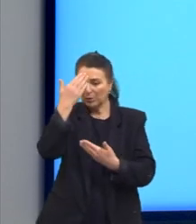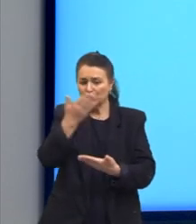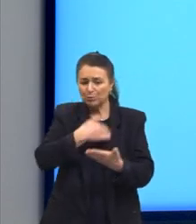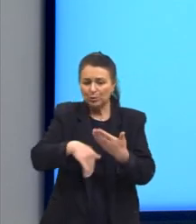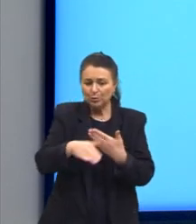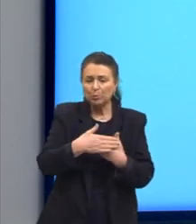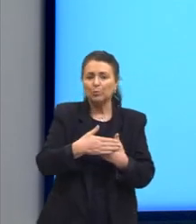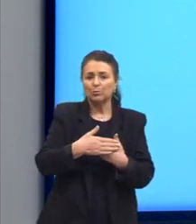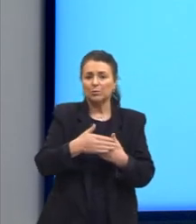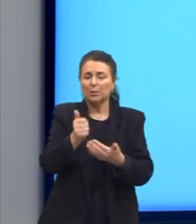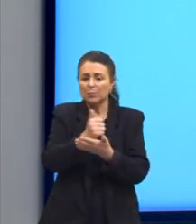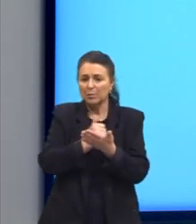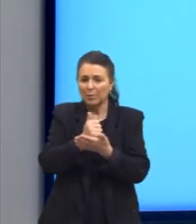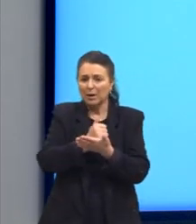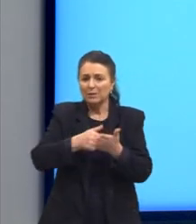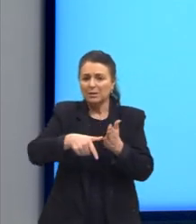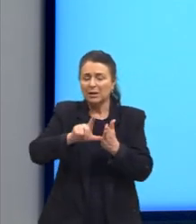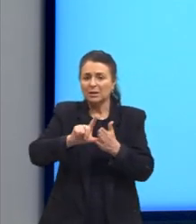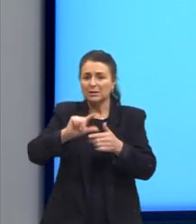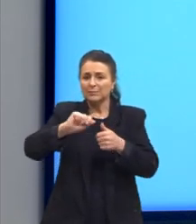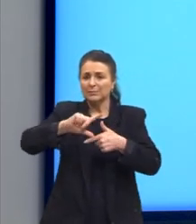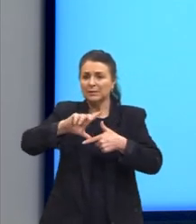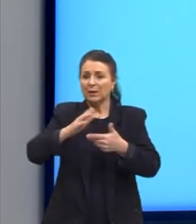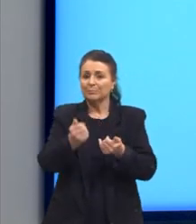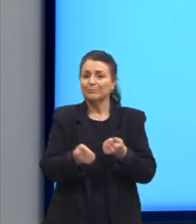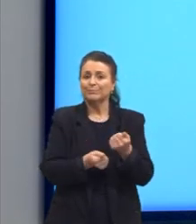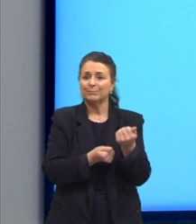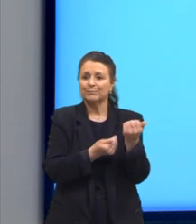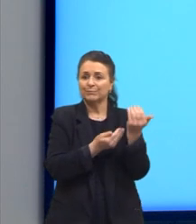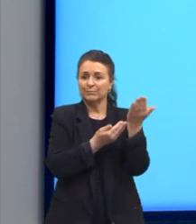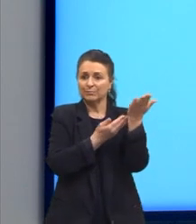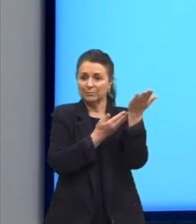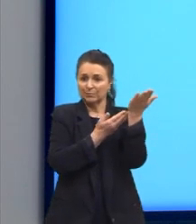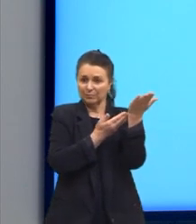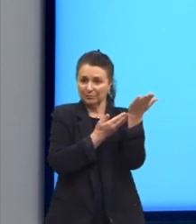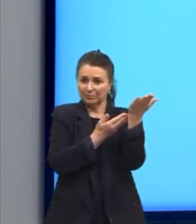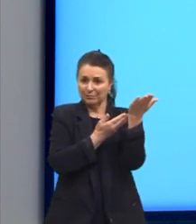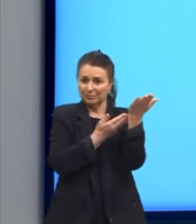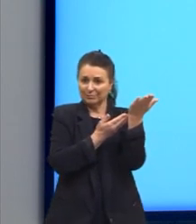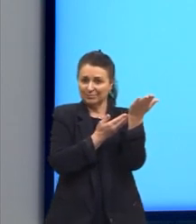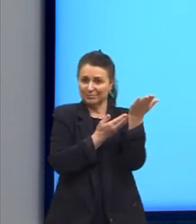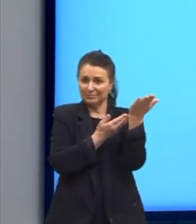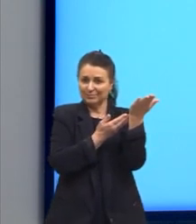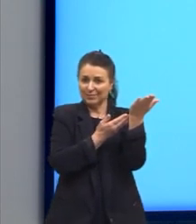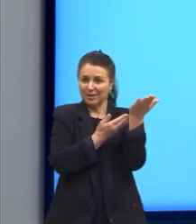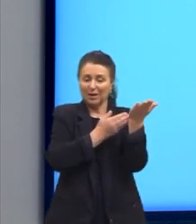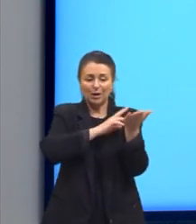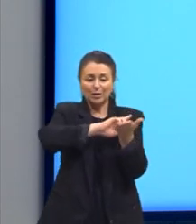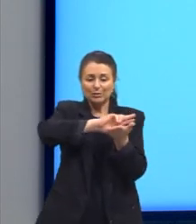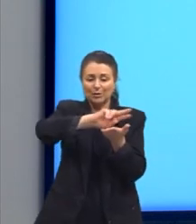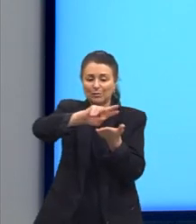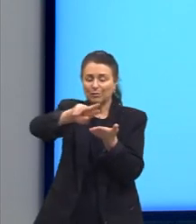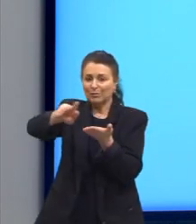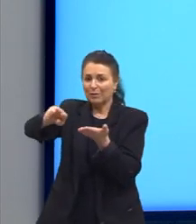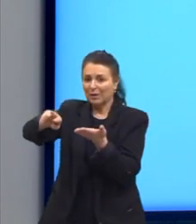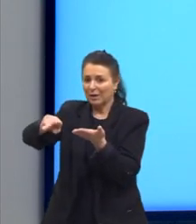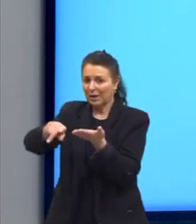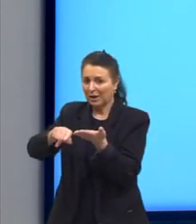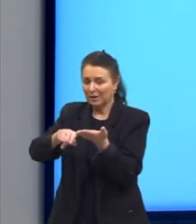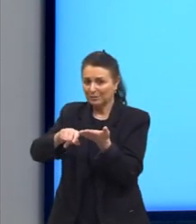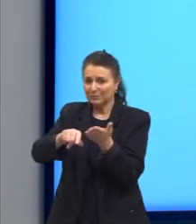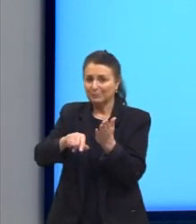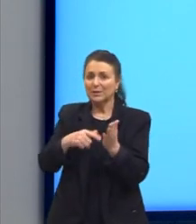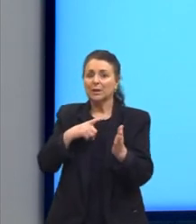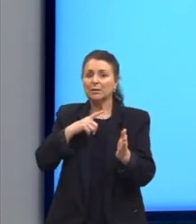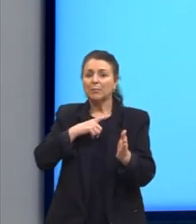que vem antes do modernismo. Nós temos ali o Lima Barreto, o Euclides da Cunha, o Lima Barreto ali, Notem que ele é um mulato. Ele